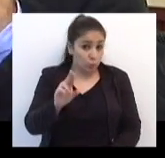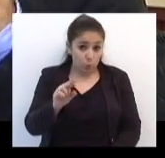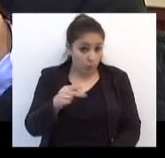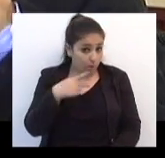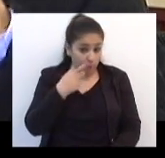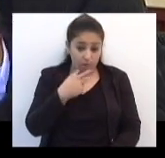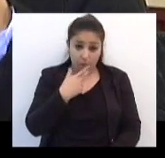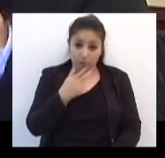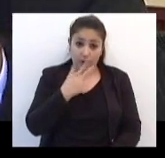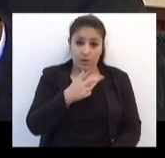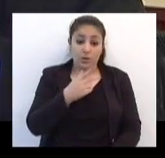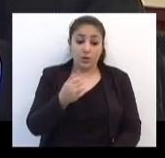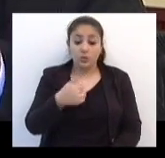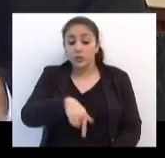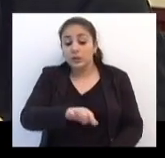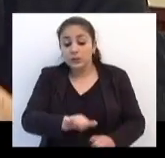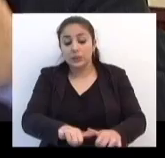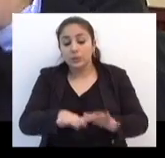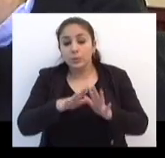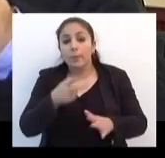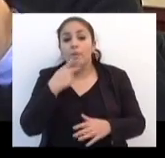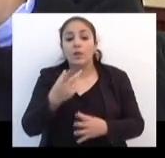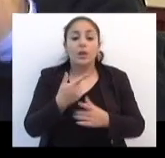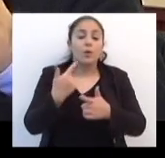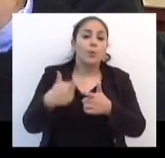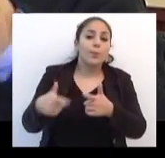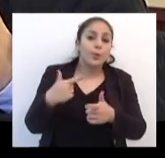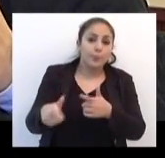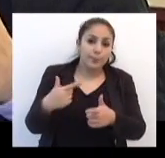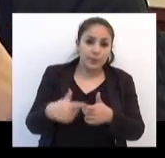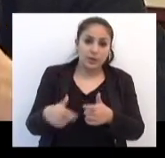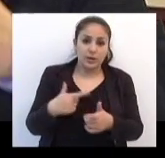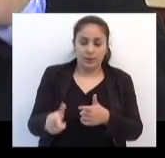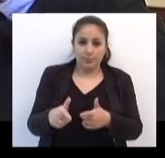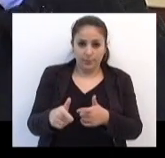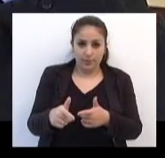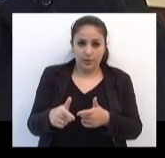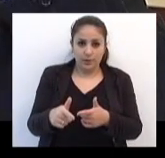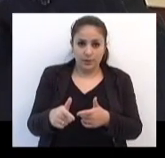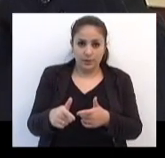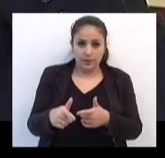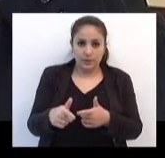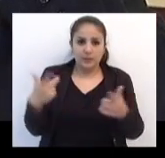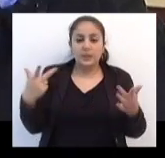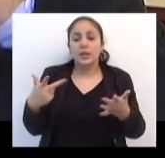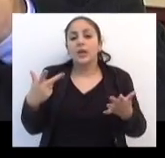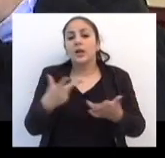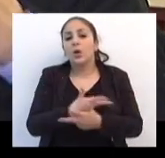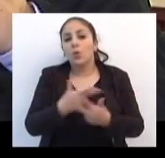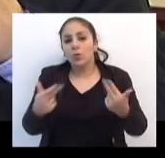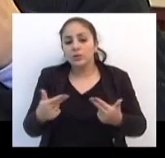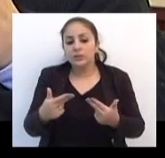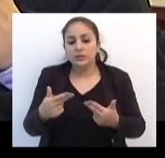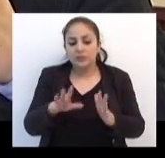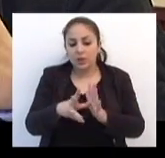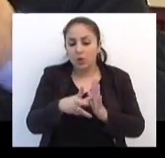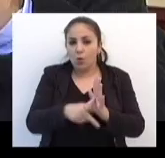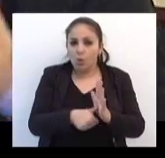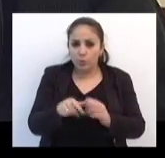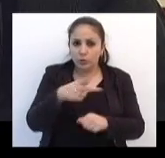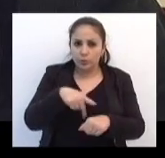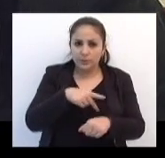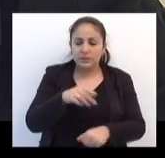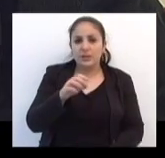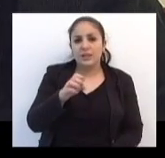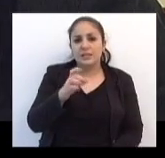Nunca o vereador Lamme foi para a tribuna para falar sobre a grande focatrô, um dos maiores casos de corrupção nesse país, que